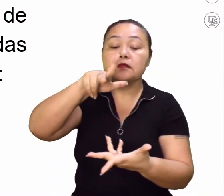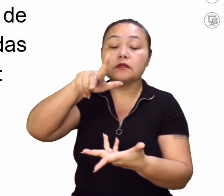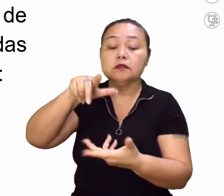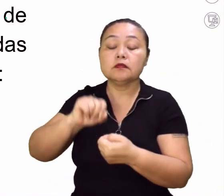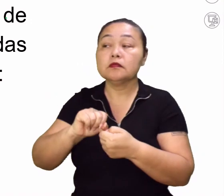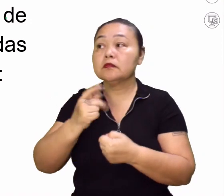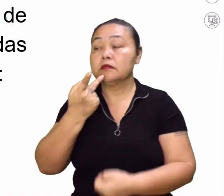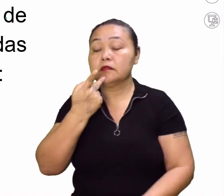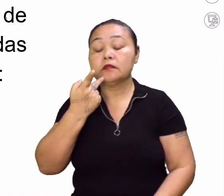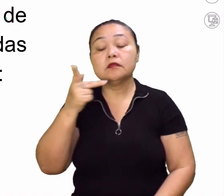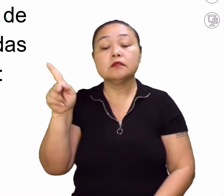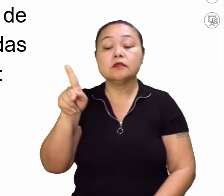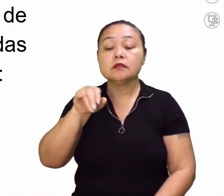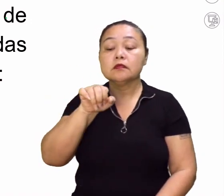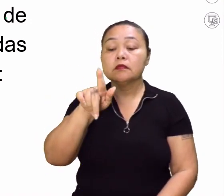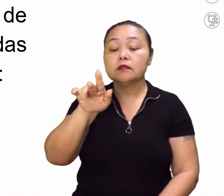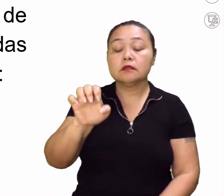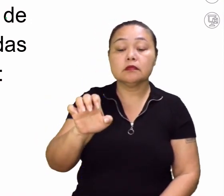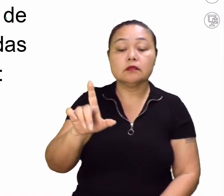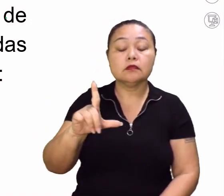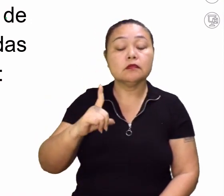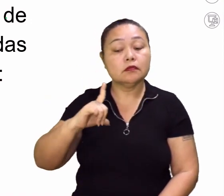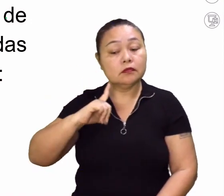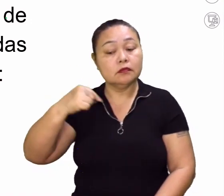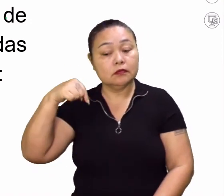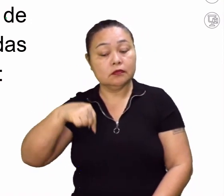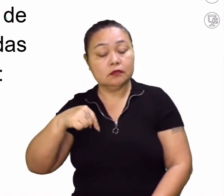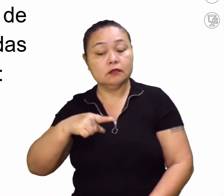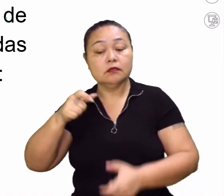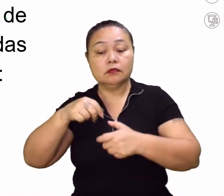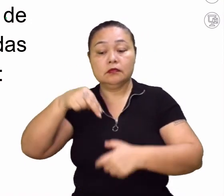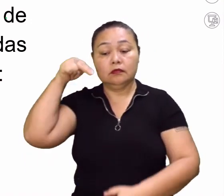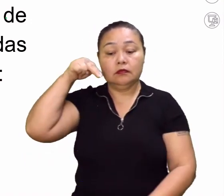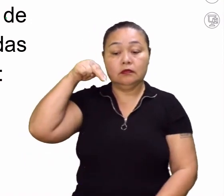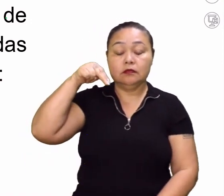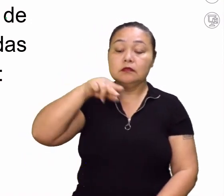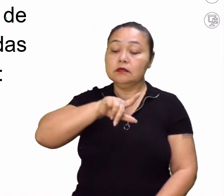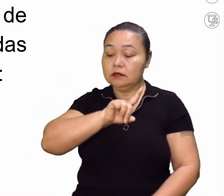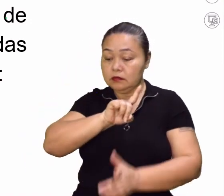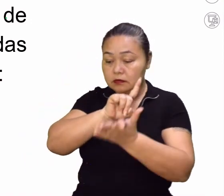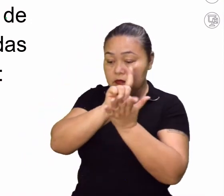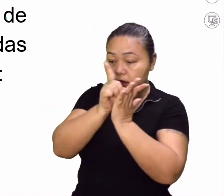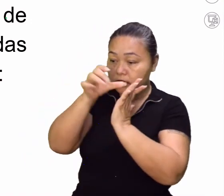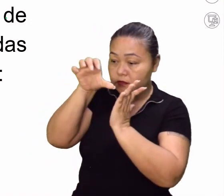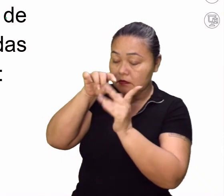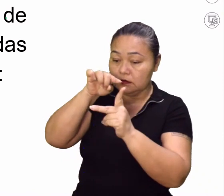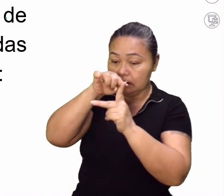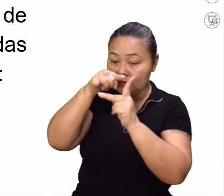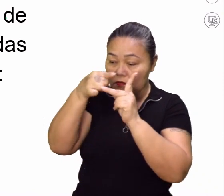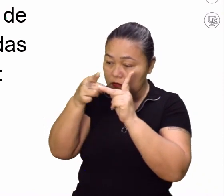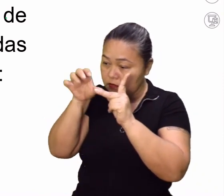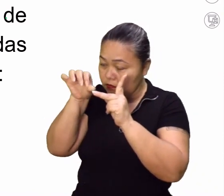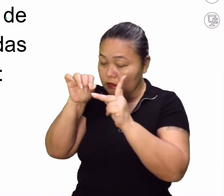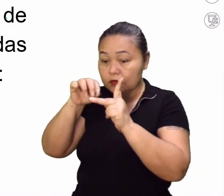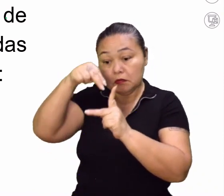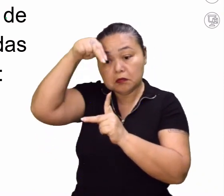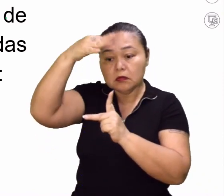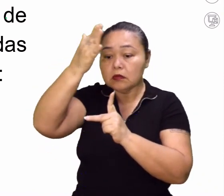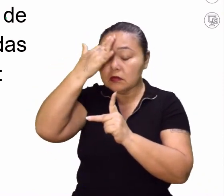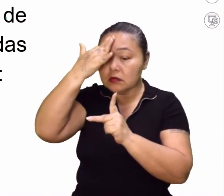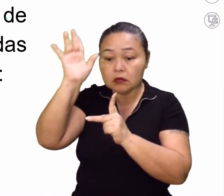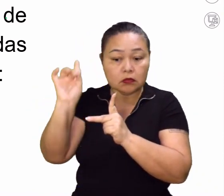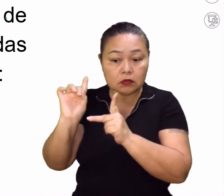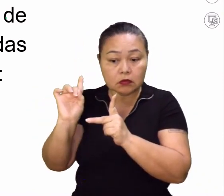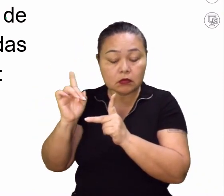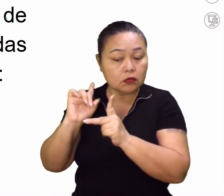Se eu falar para o professor Jorge, professor Jorge, eu estou no norte, a 90 graus. Só o norte basta para me localizar?